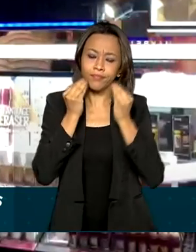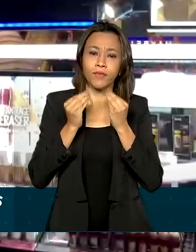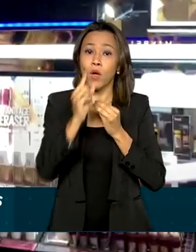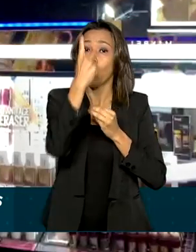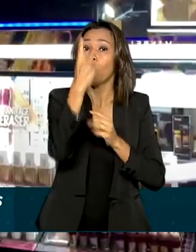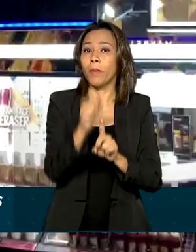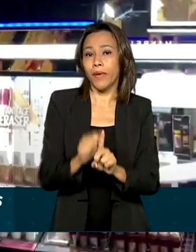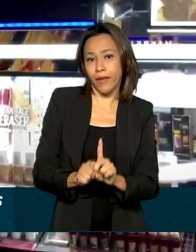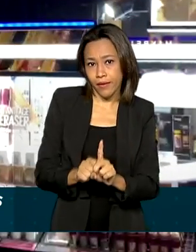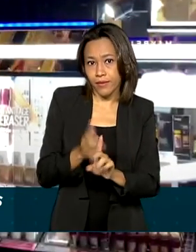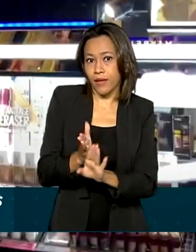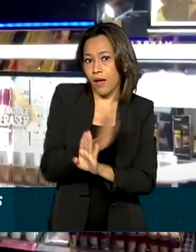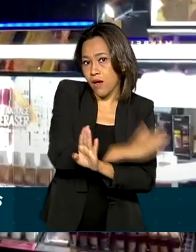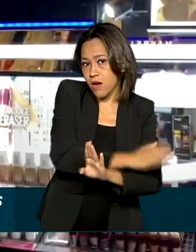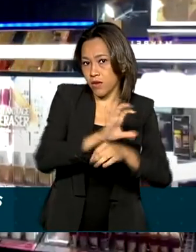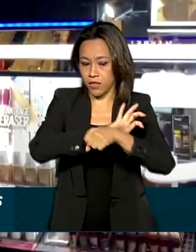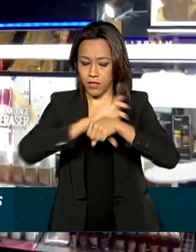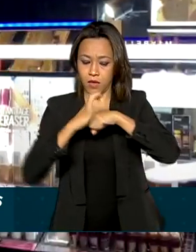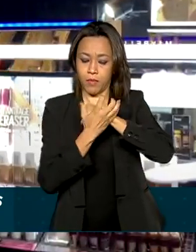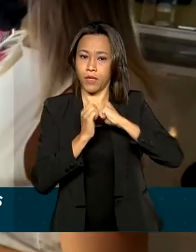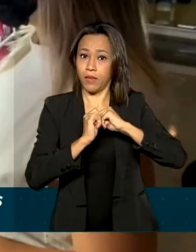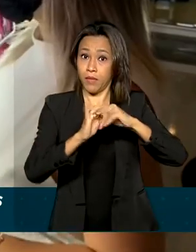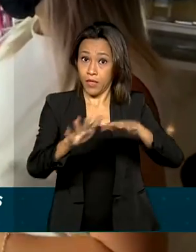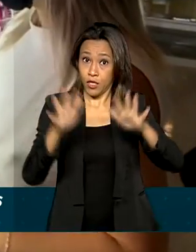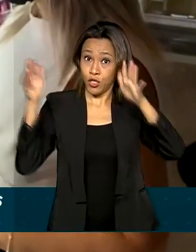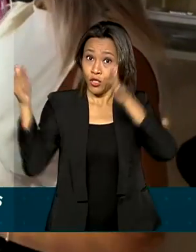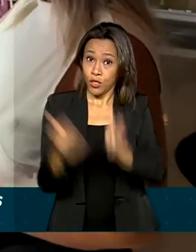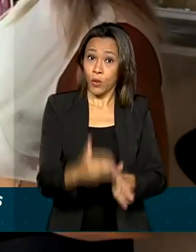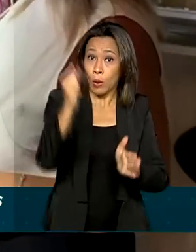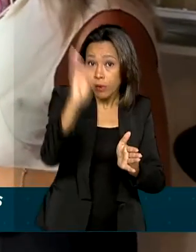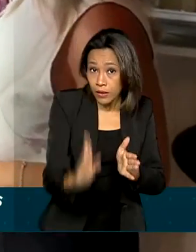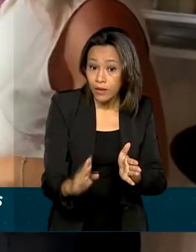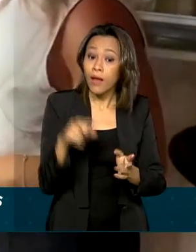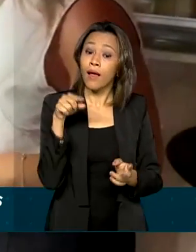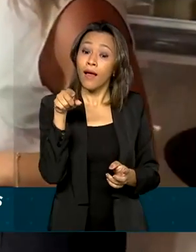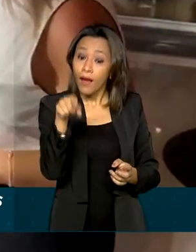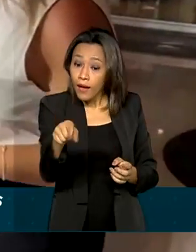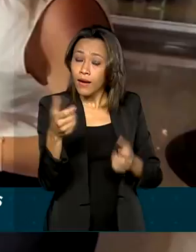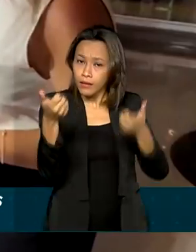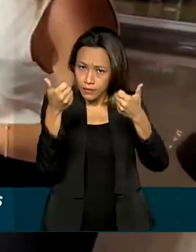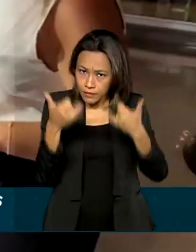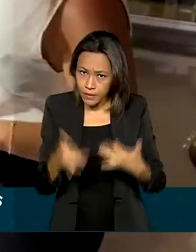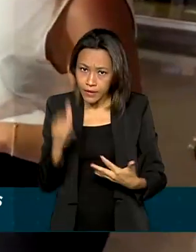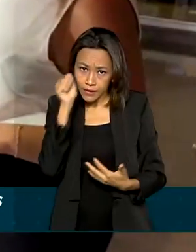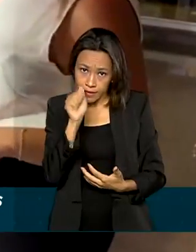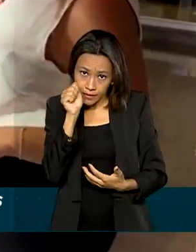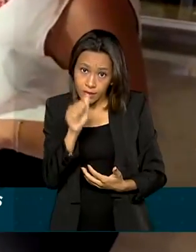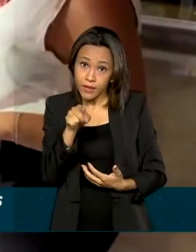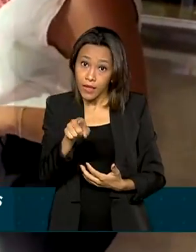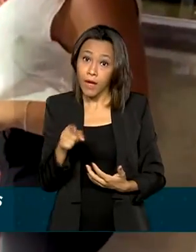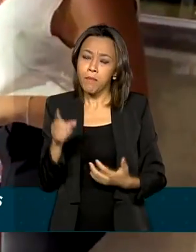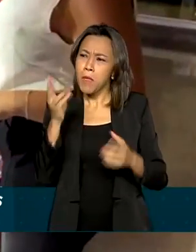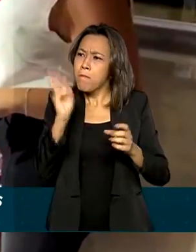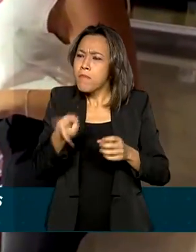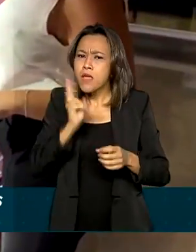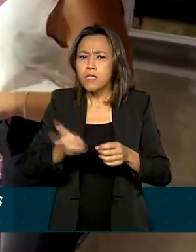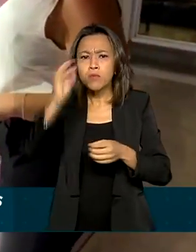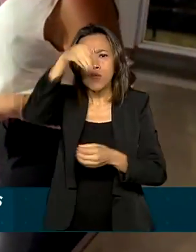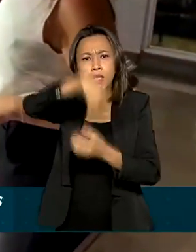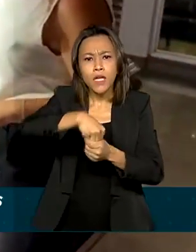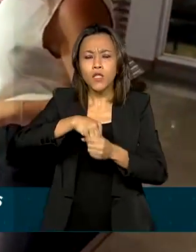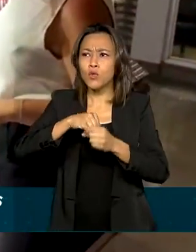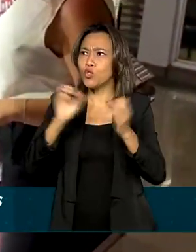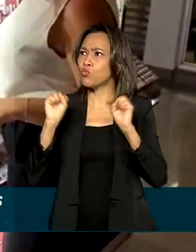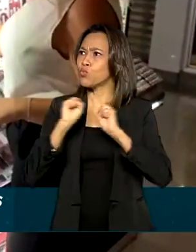da pandemia do coronavírus chegar ao Brasil. Com isso, ela conta que mesmo com a loja localizada em um shopping center de